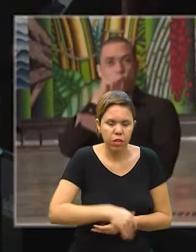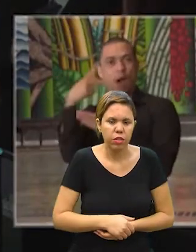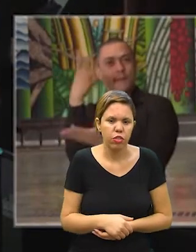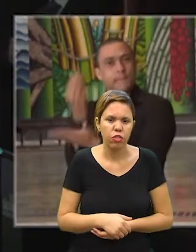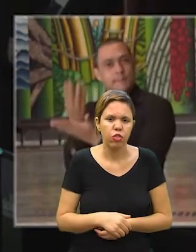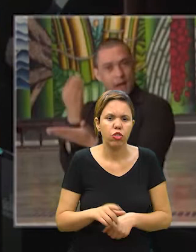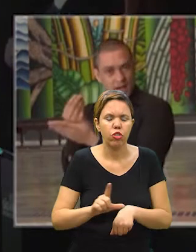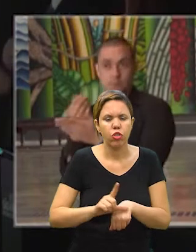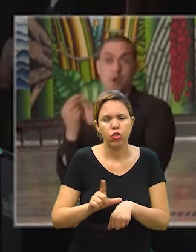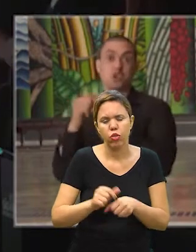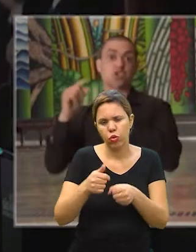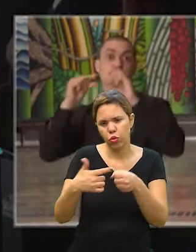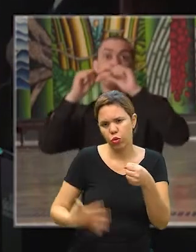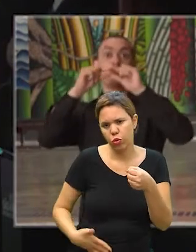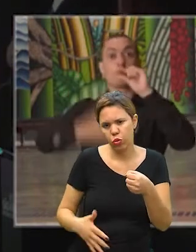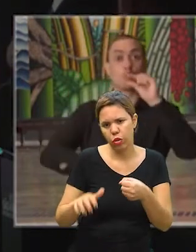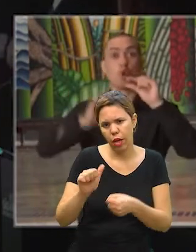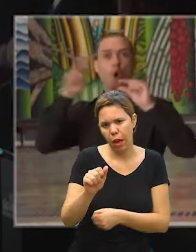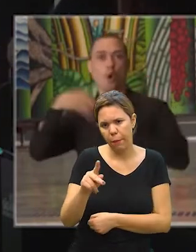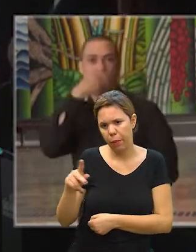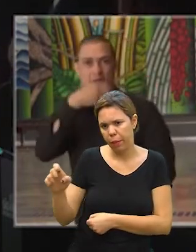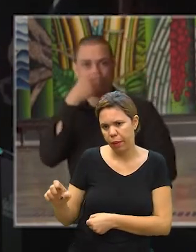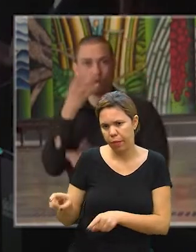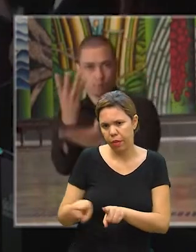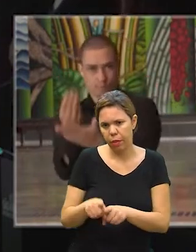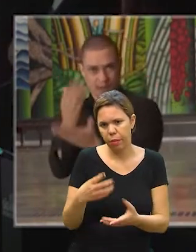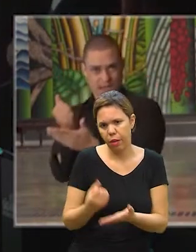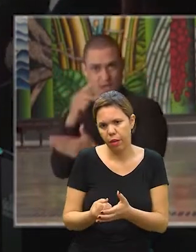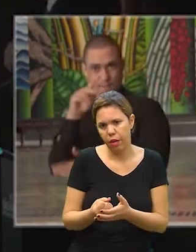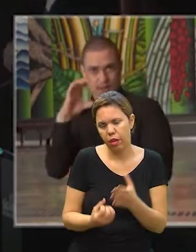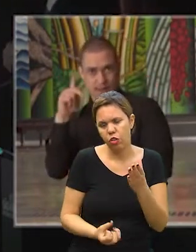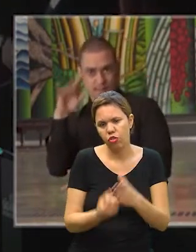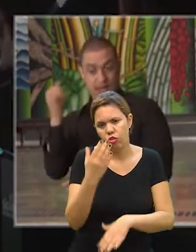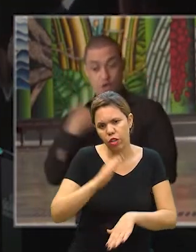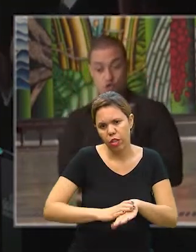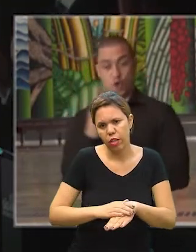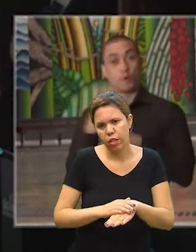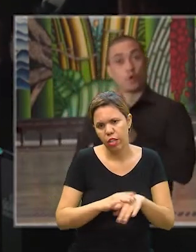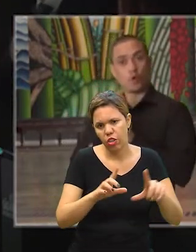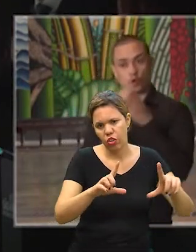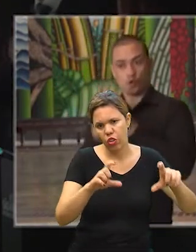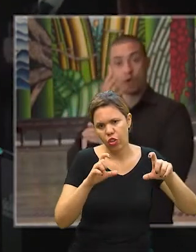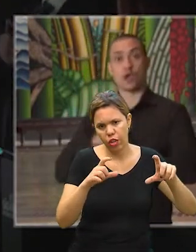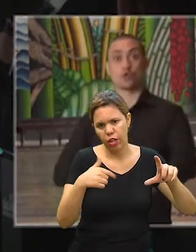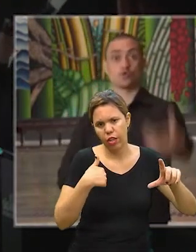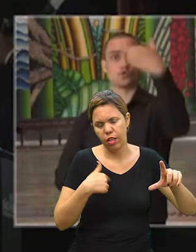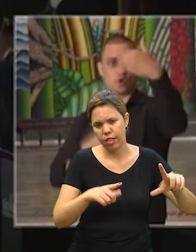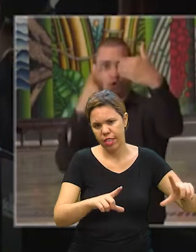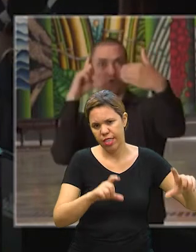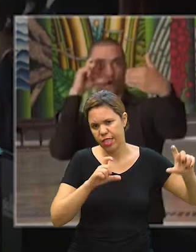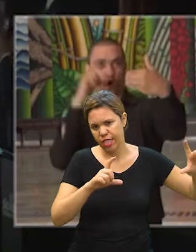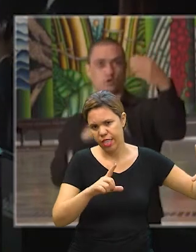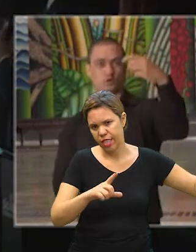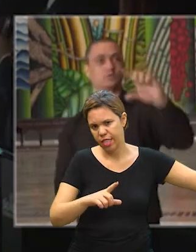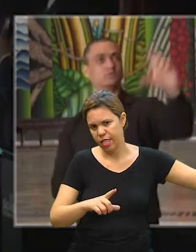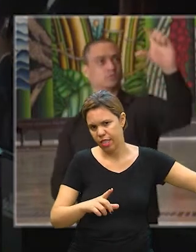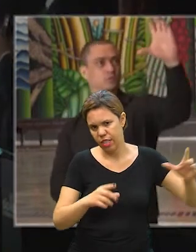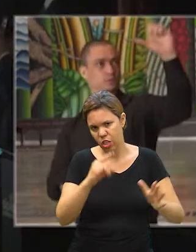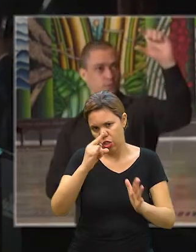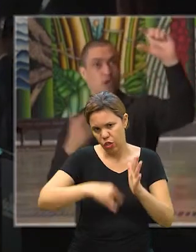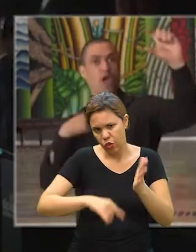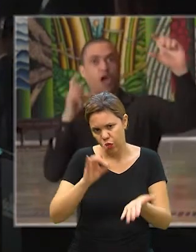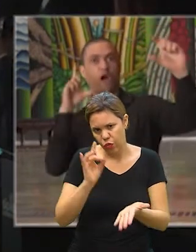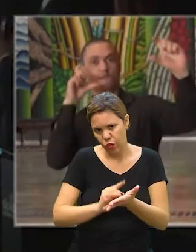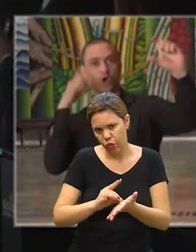tanto na loja da Google quanto da Apple, você cria a conta no nome do usuário, manda uma selfie, isso é importante, manda uma selfie, confirma o